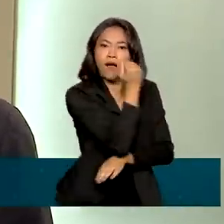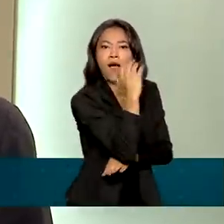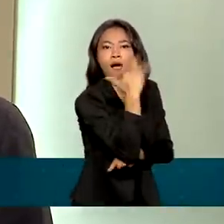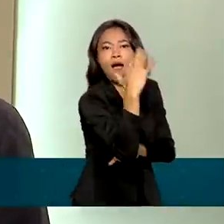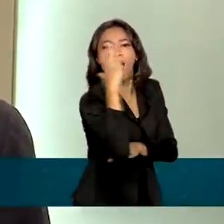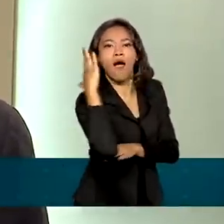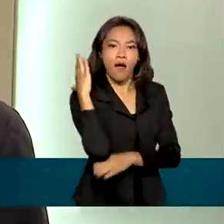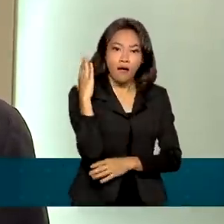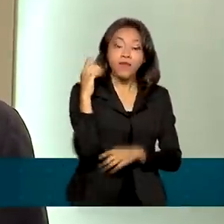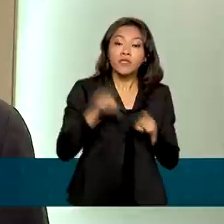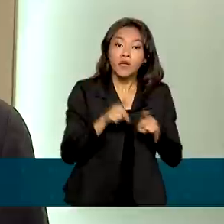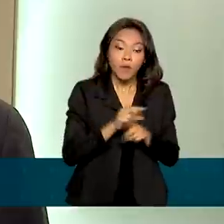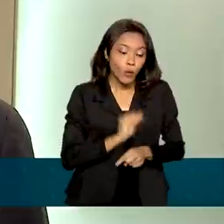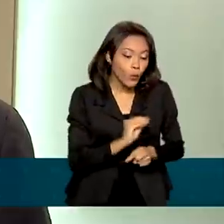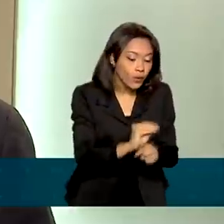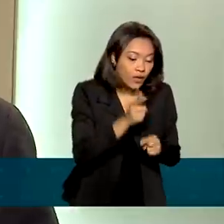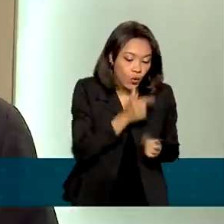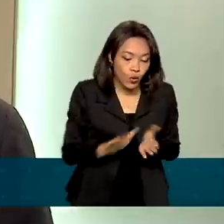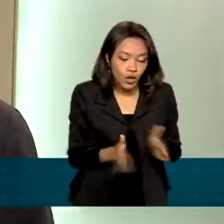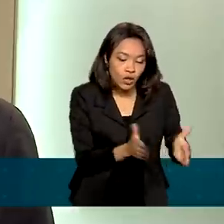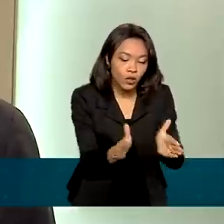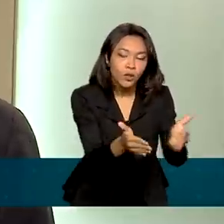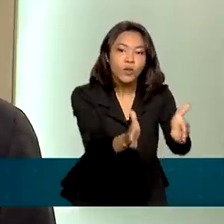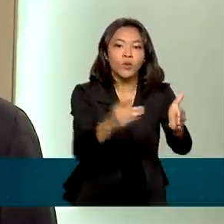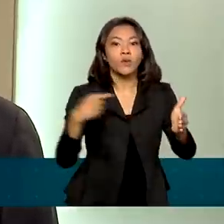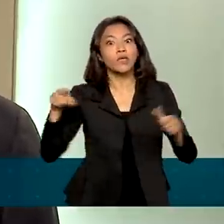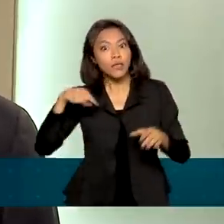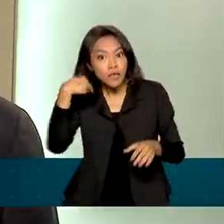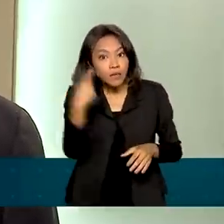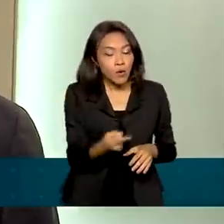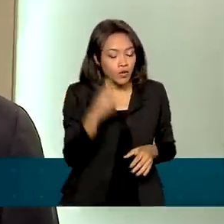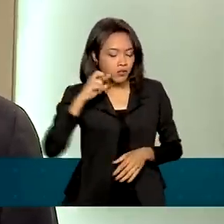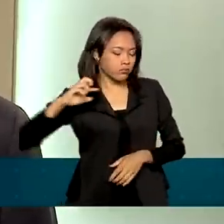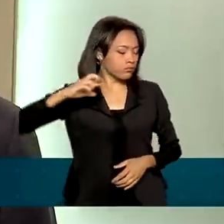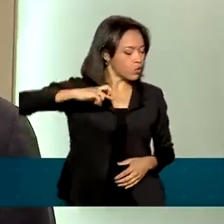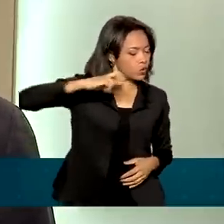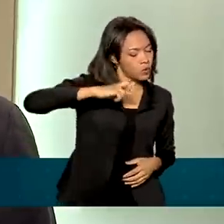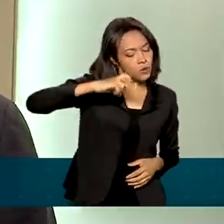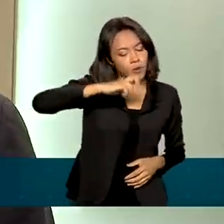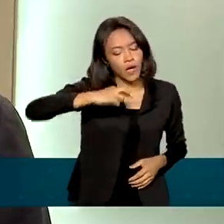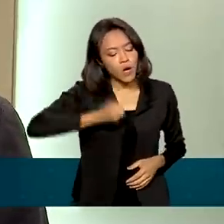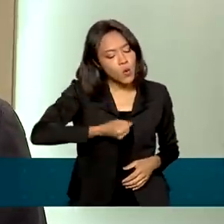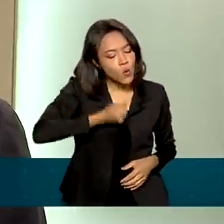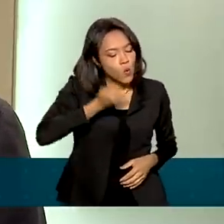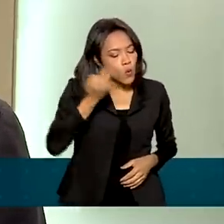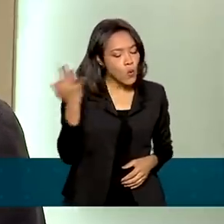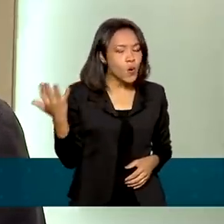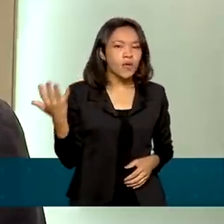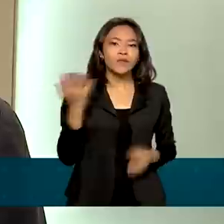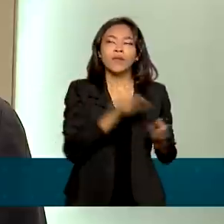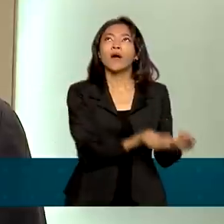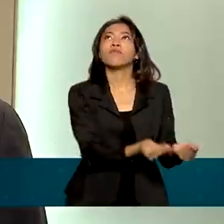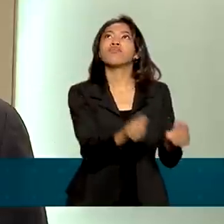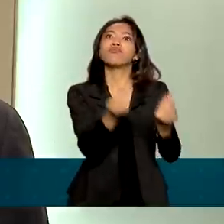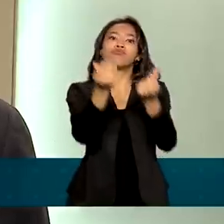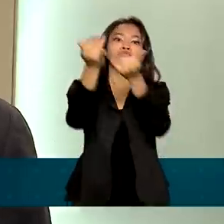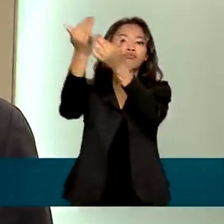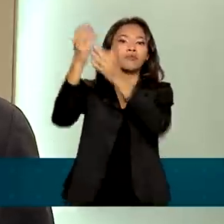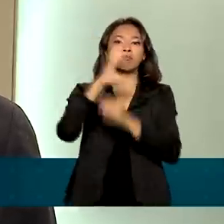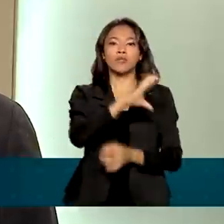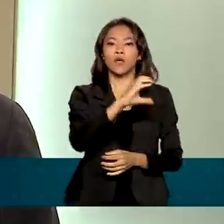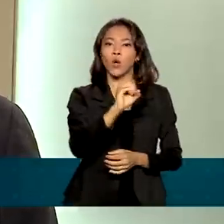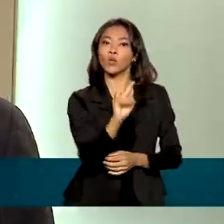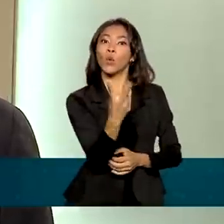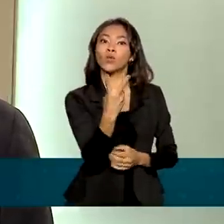exemplo, e através desse replantio, monitorar quanto de carbono está sendo capturado a atmosfera de gases de efeito